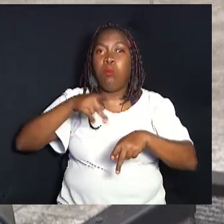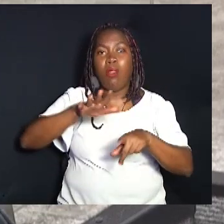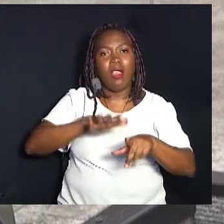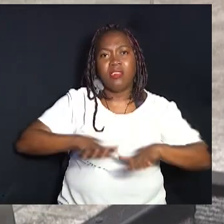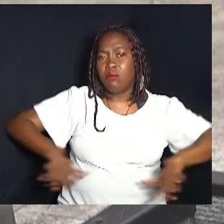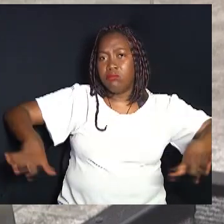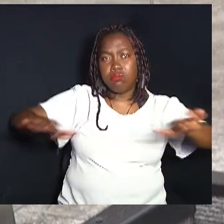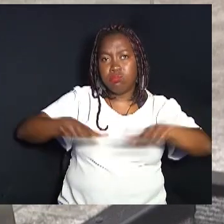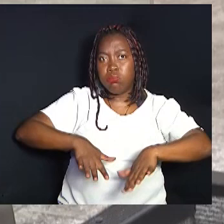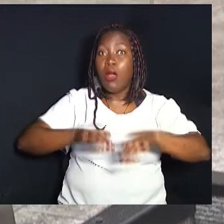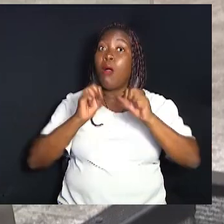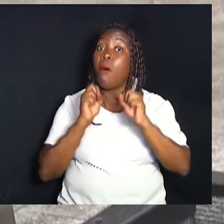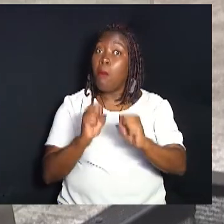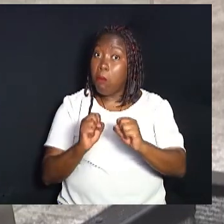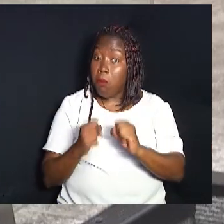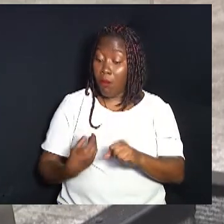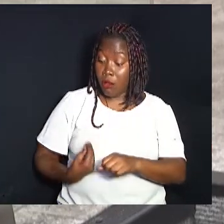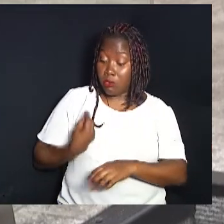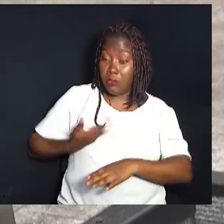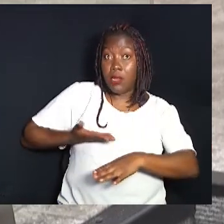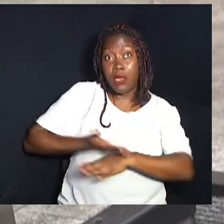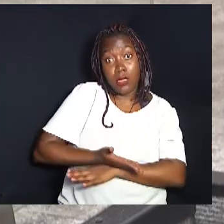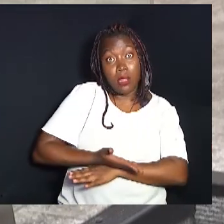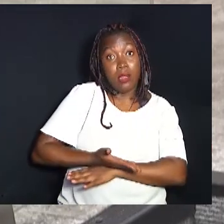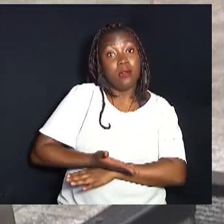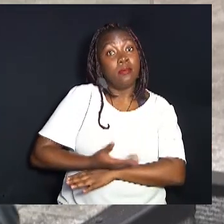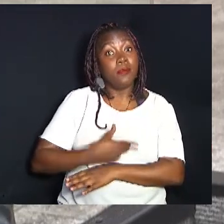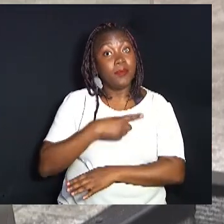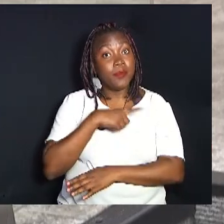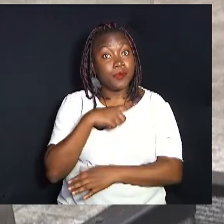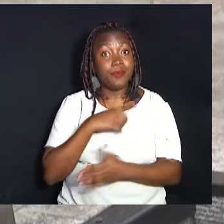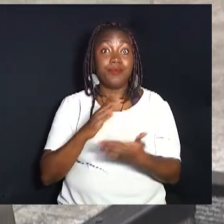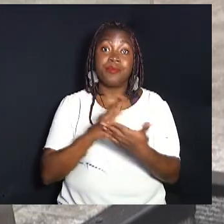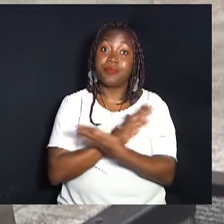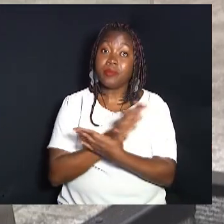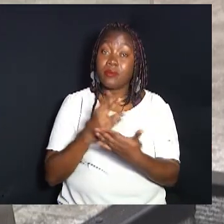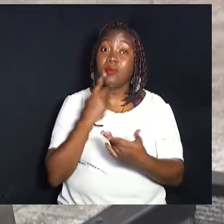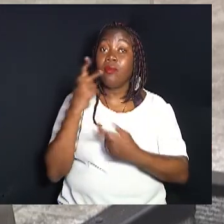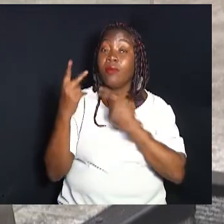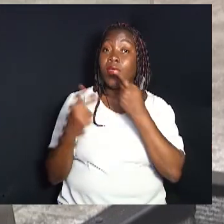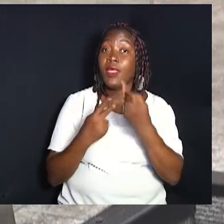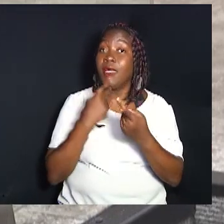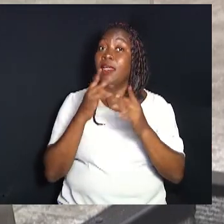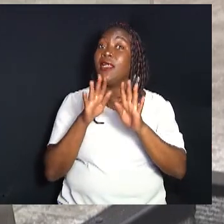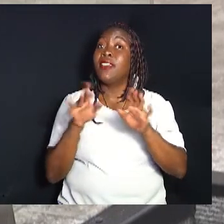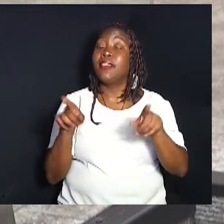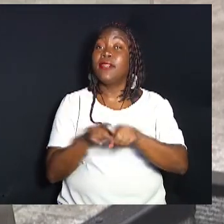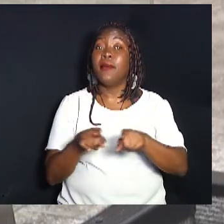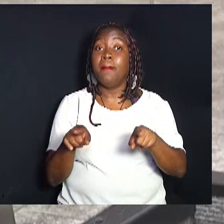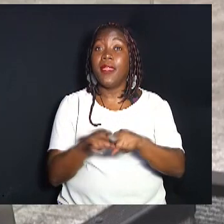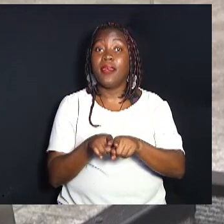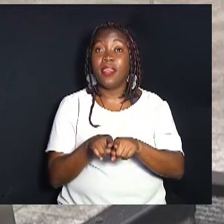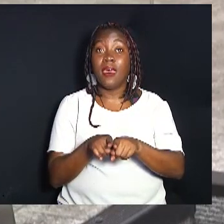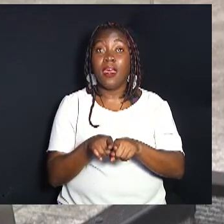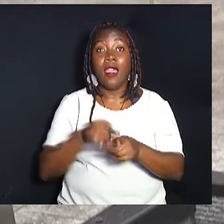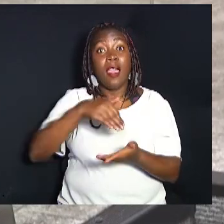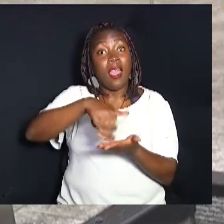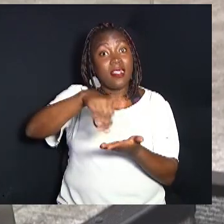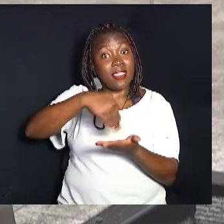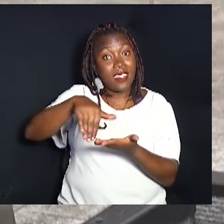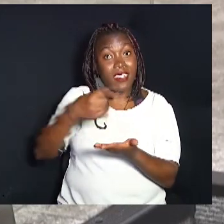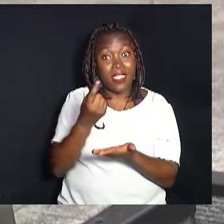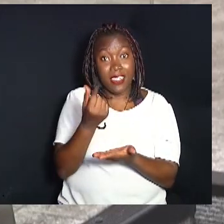a população, de uma forma geral, ela se pode fazer presente ou se fizeram presentes, algumas falas, mas também